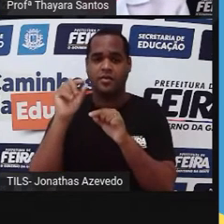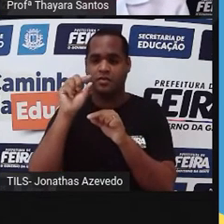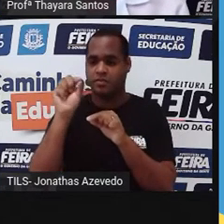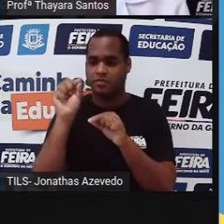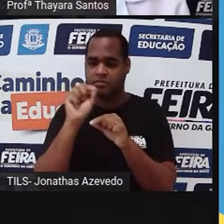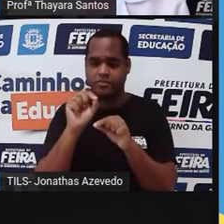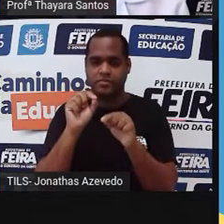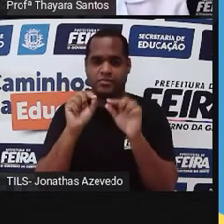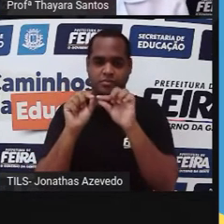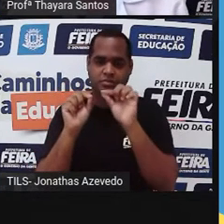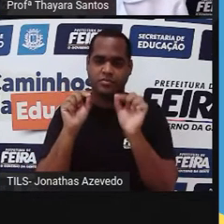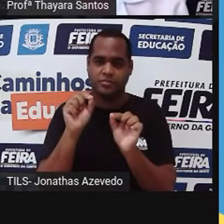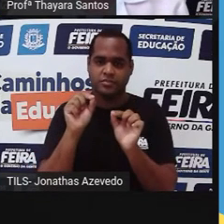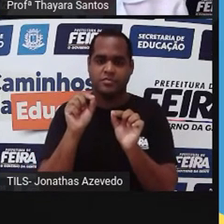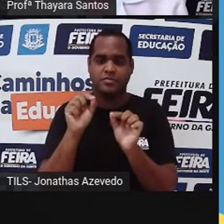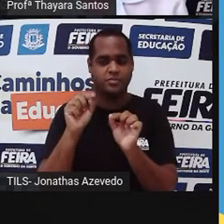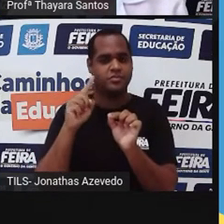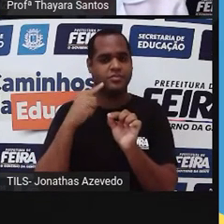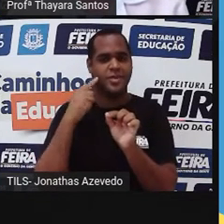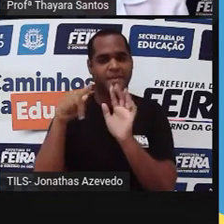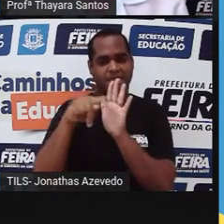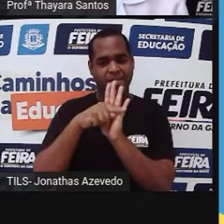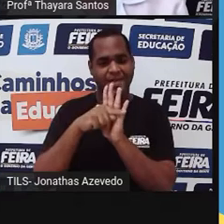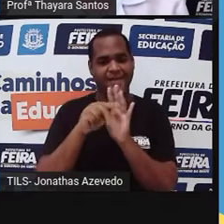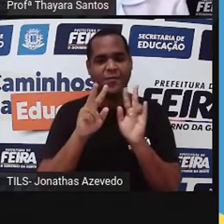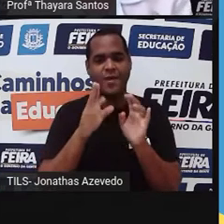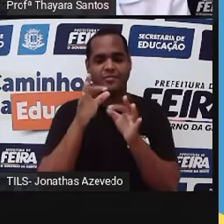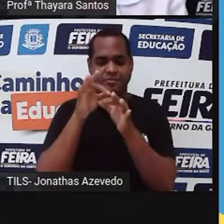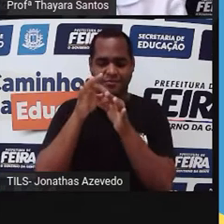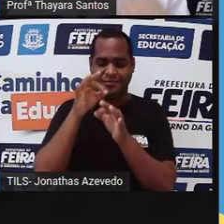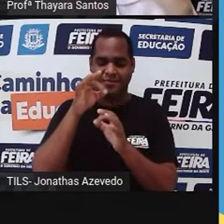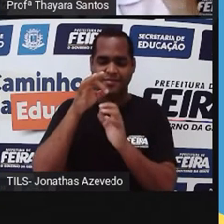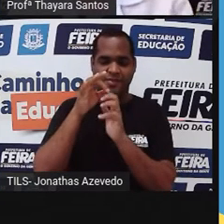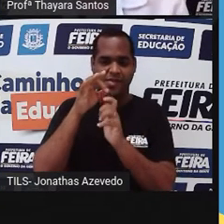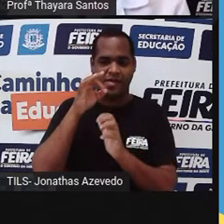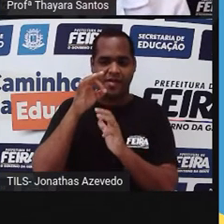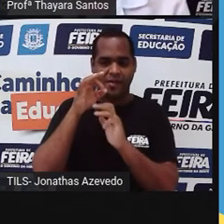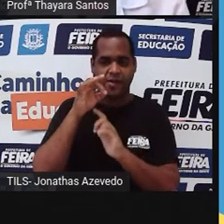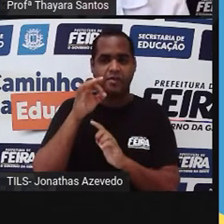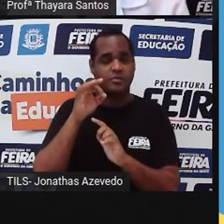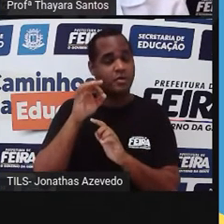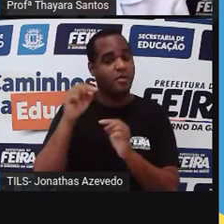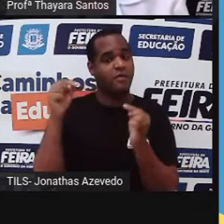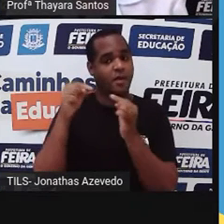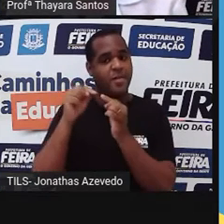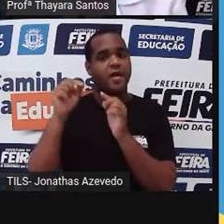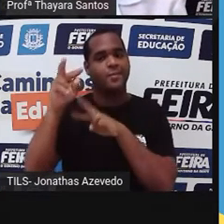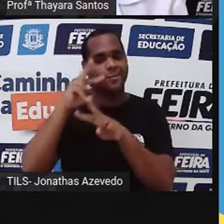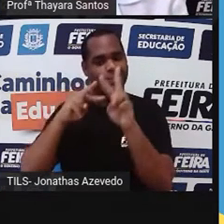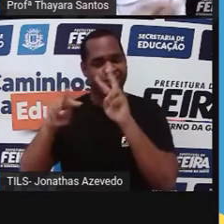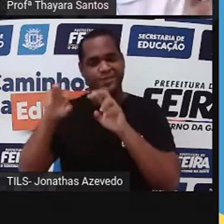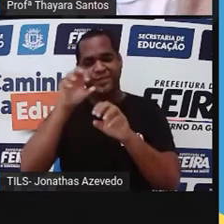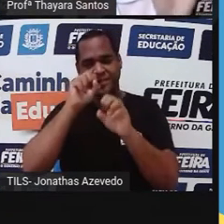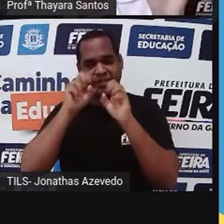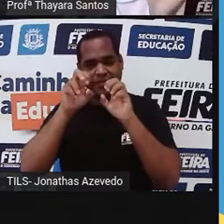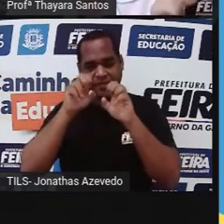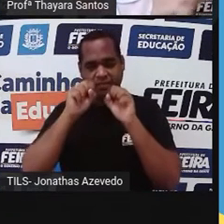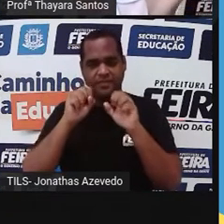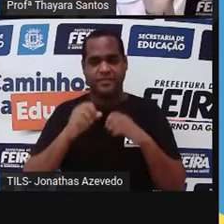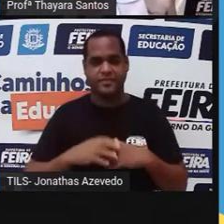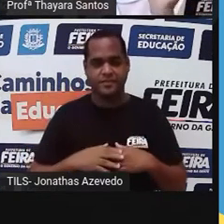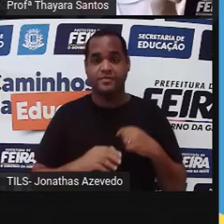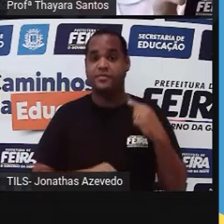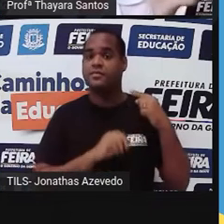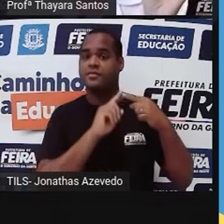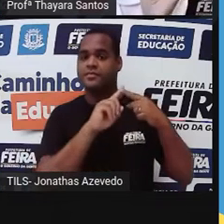esôfago. A laringe, ela não faz parte do tubo digestório, ela está relacionada com a respiração. Então, como tem dois